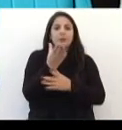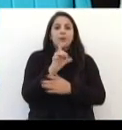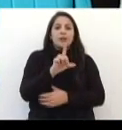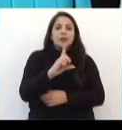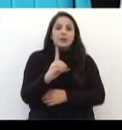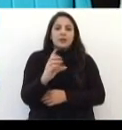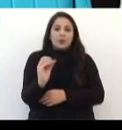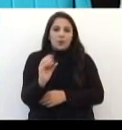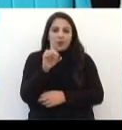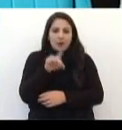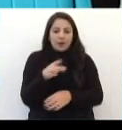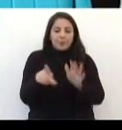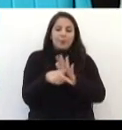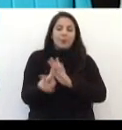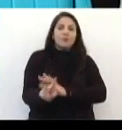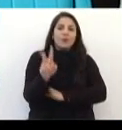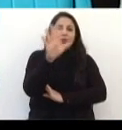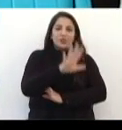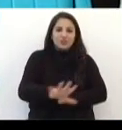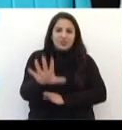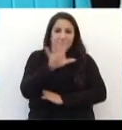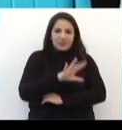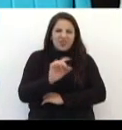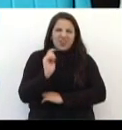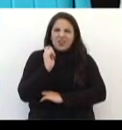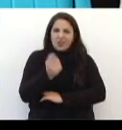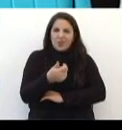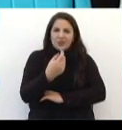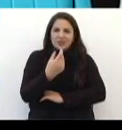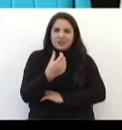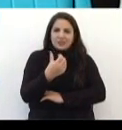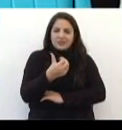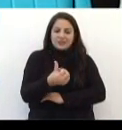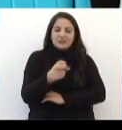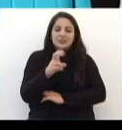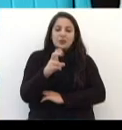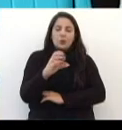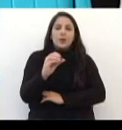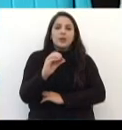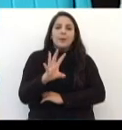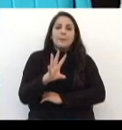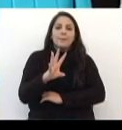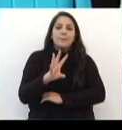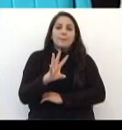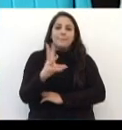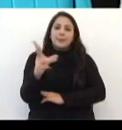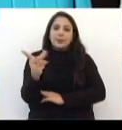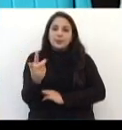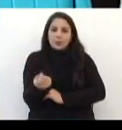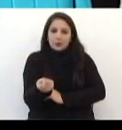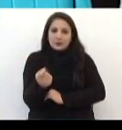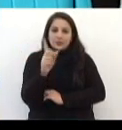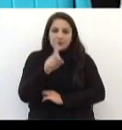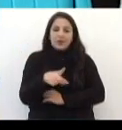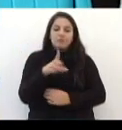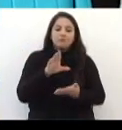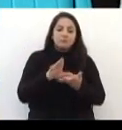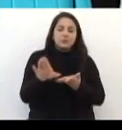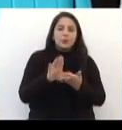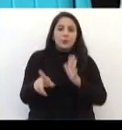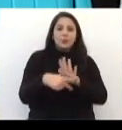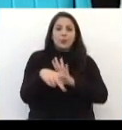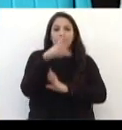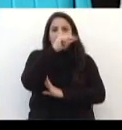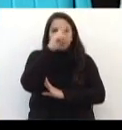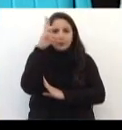das Diretrizes, ela fala em valores gerais. Esse valor de quase 650 milhões é um valor que engloba a Prefeitura e todas as